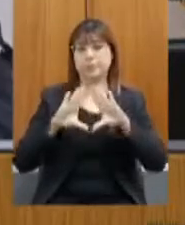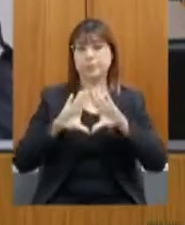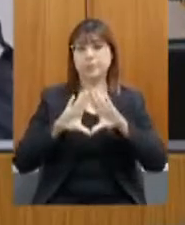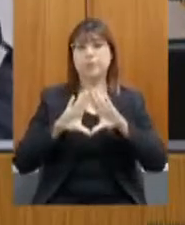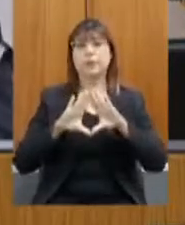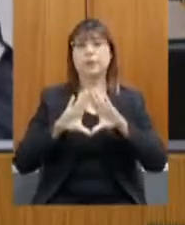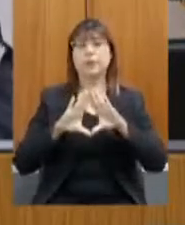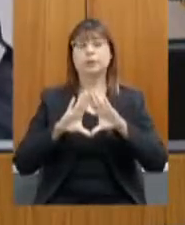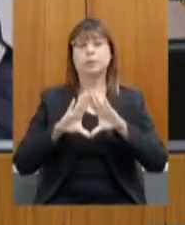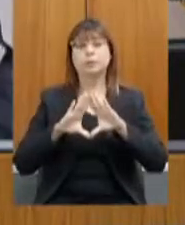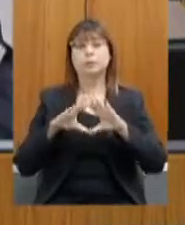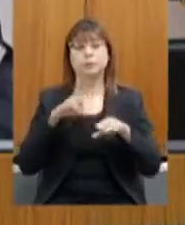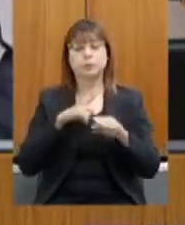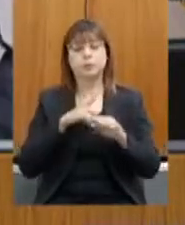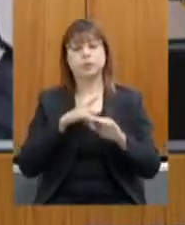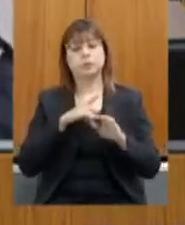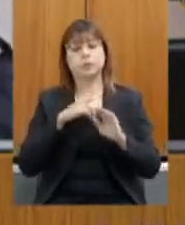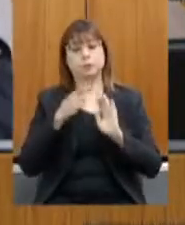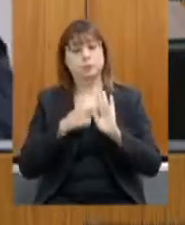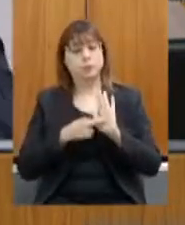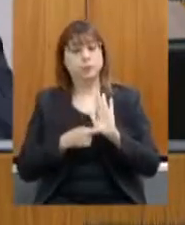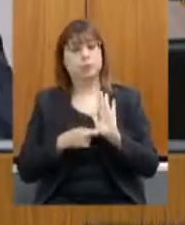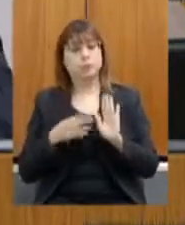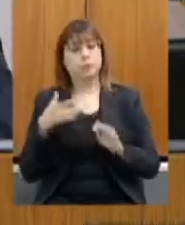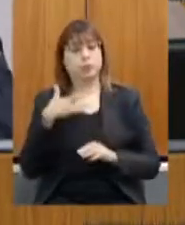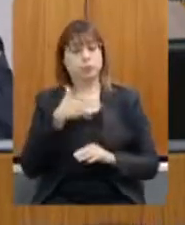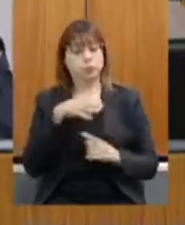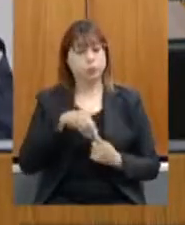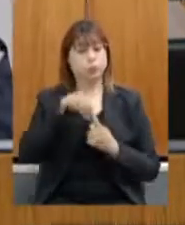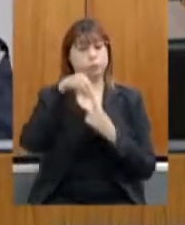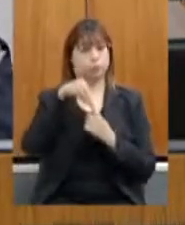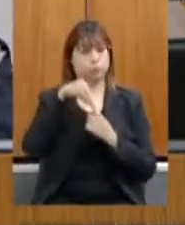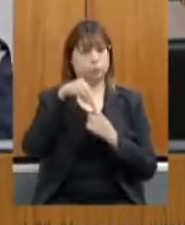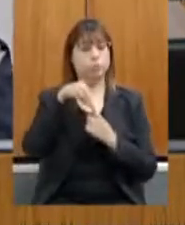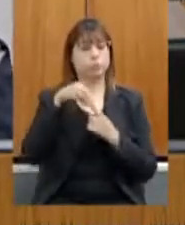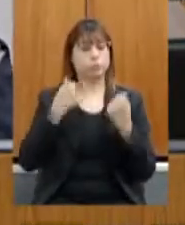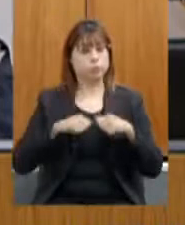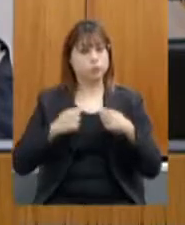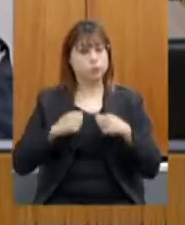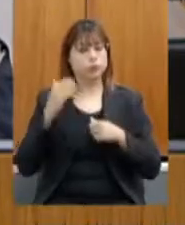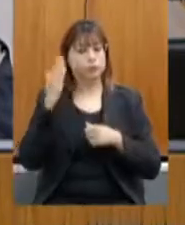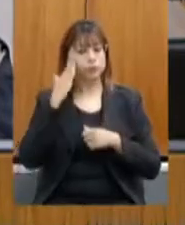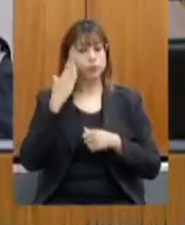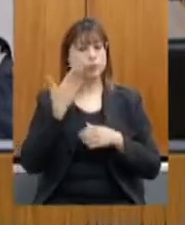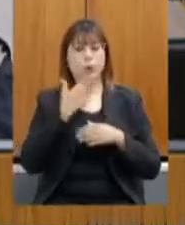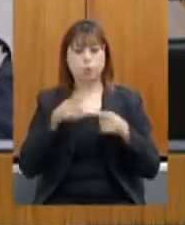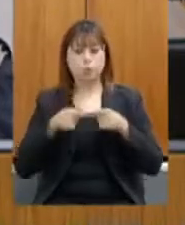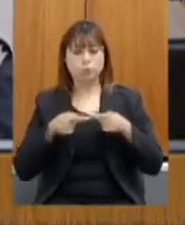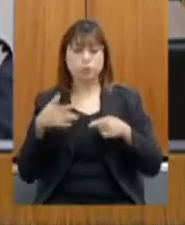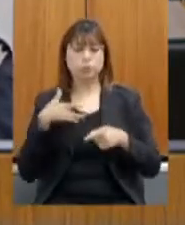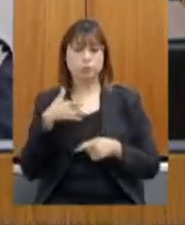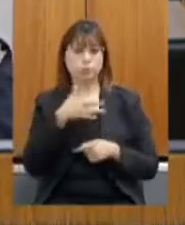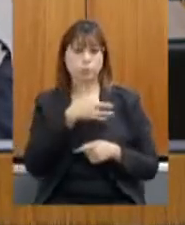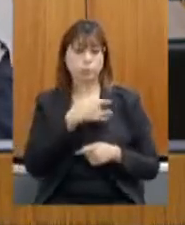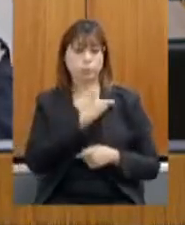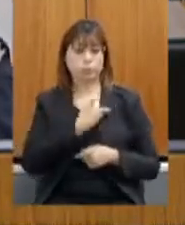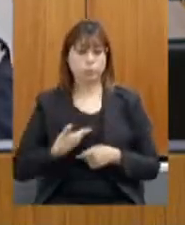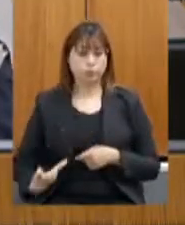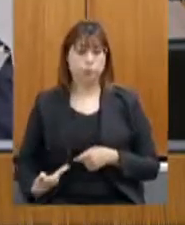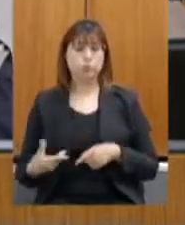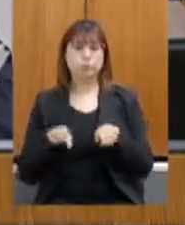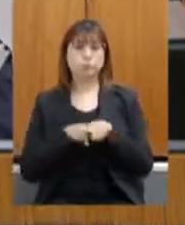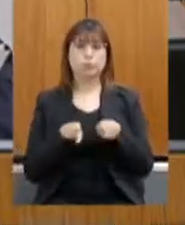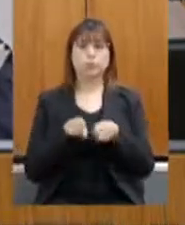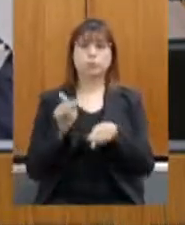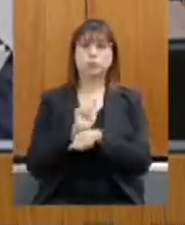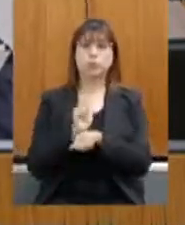considerados os princípios da saúde única de forma a alinhar os aspectos sanitários de saúde pública e de